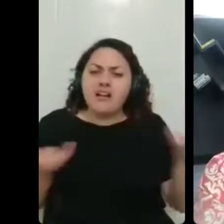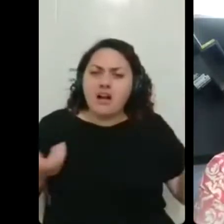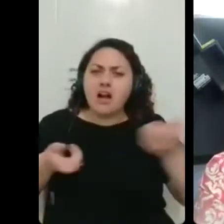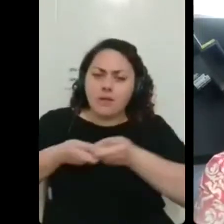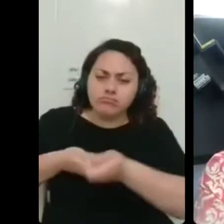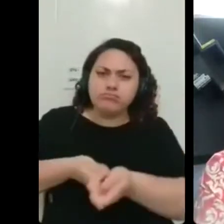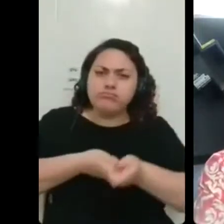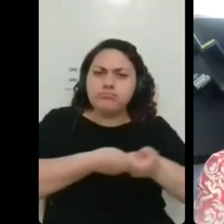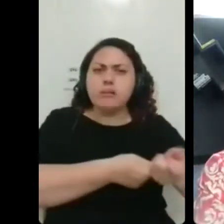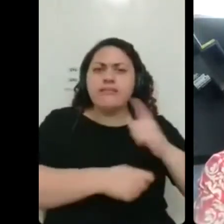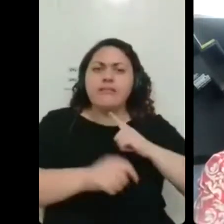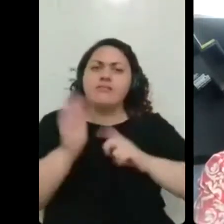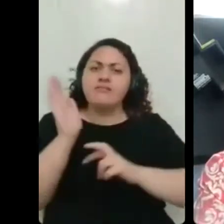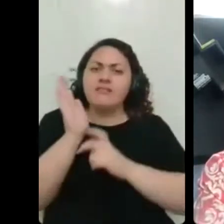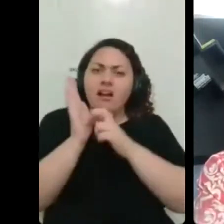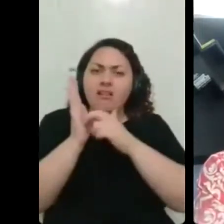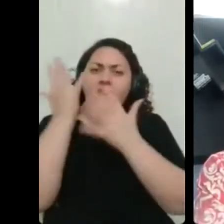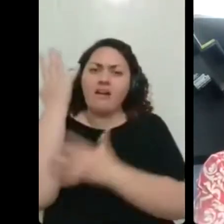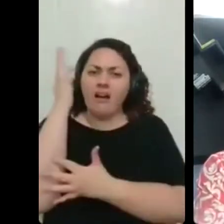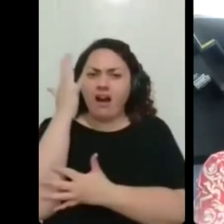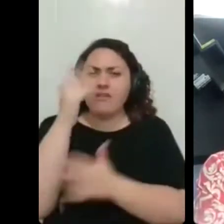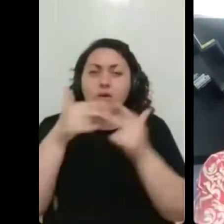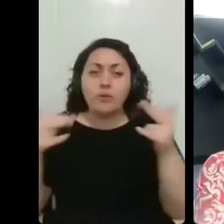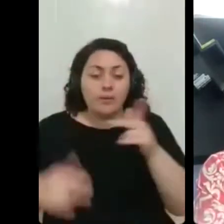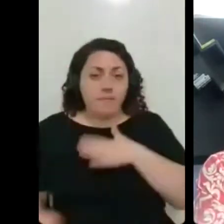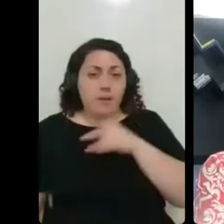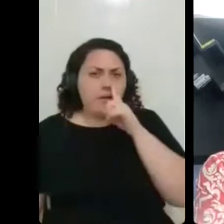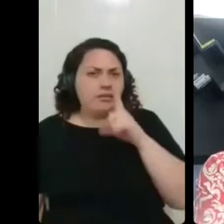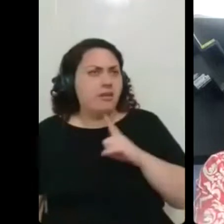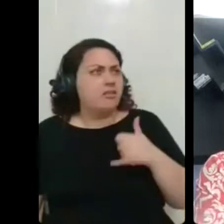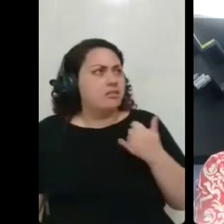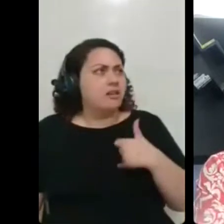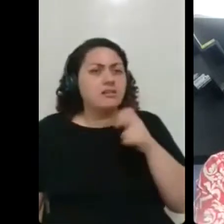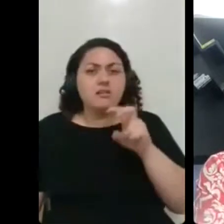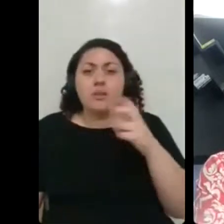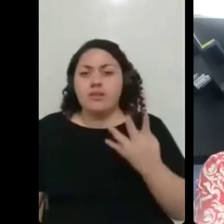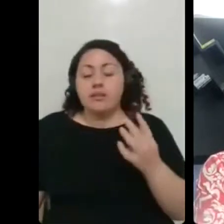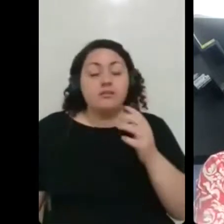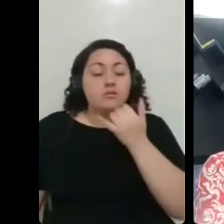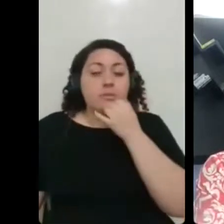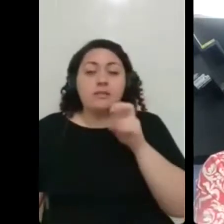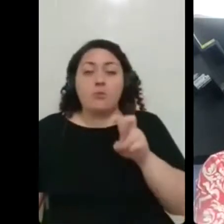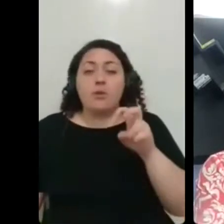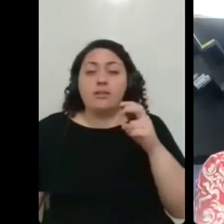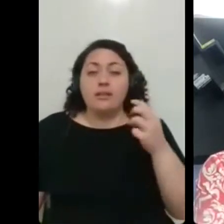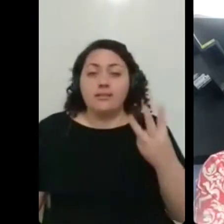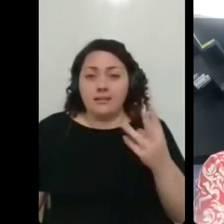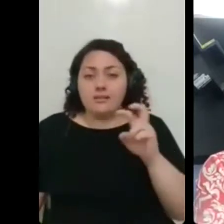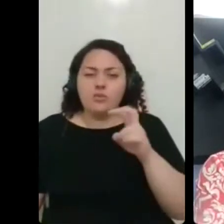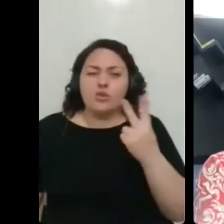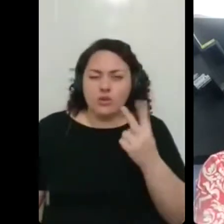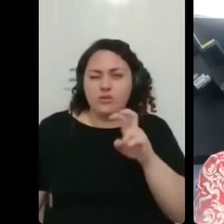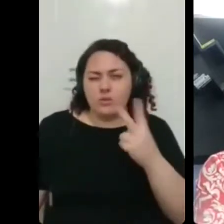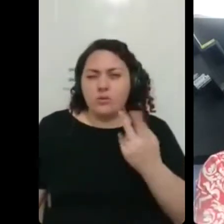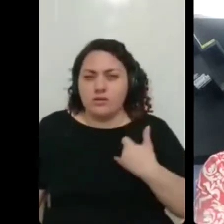na árvore sabe? e a minha mãe tem 53 anos assim 52 ela estava fazendo